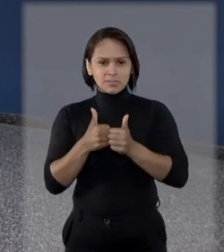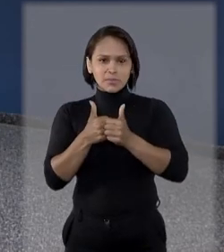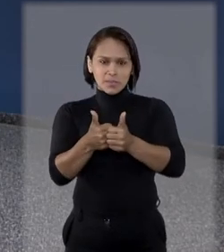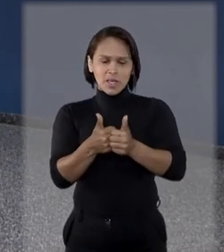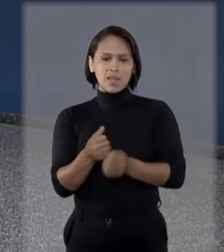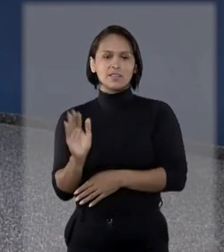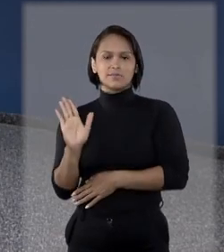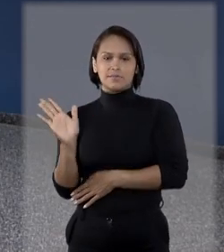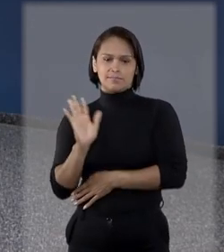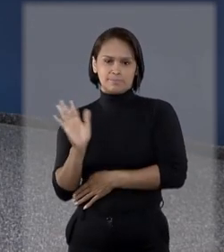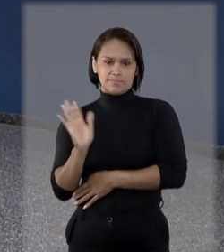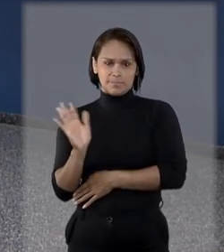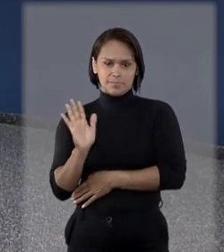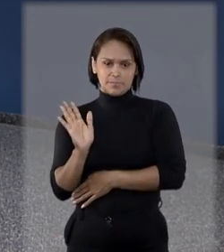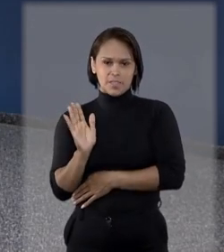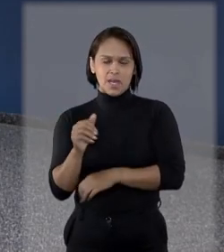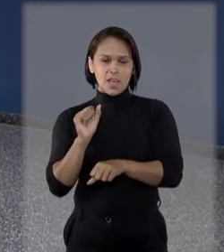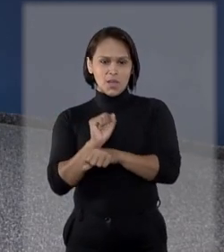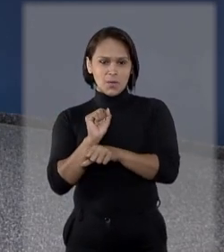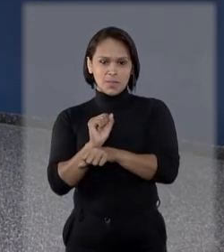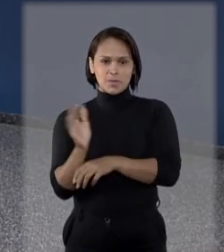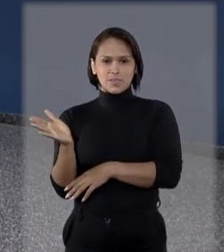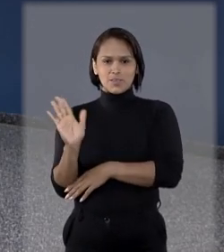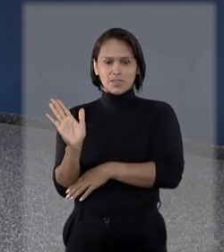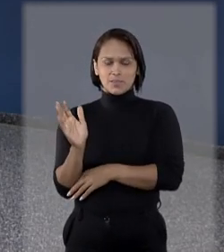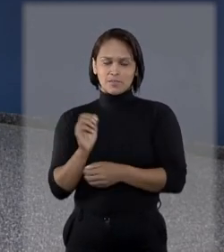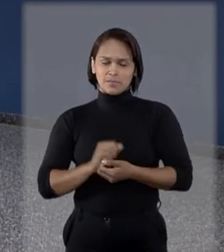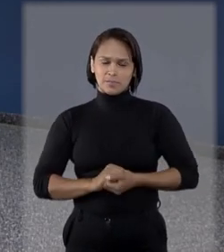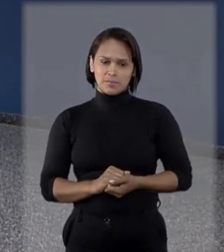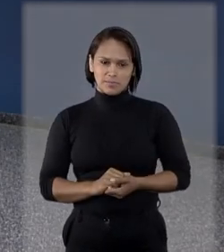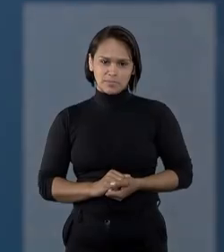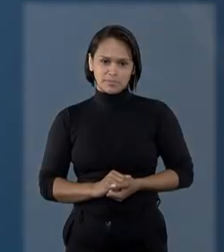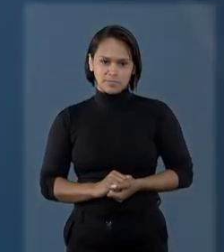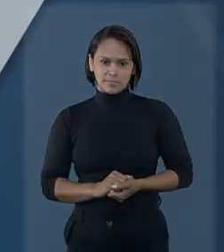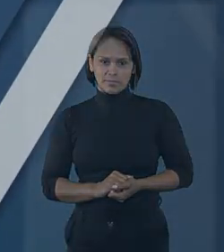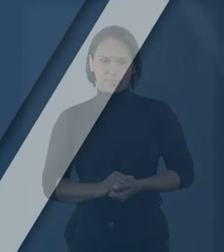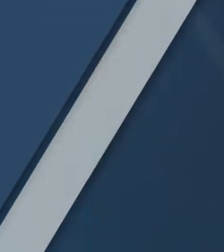companhia e até o próximo programa. Espero você. Tchau, tchau.